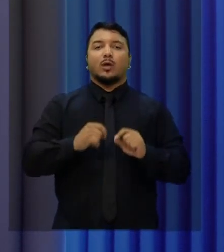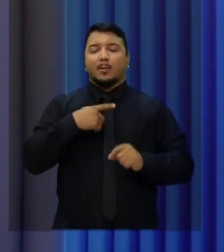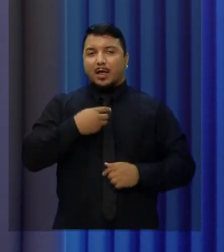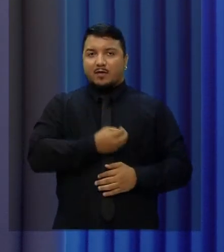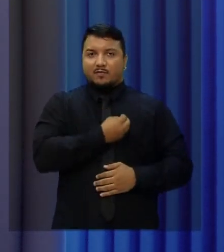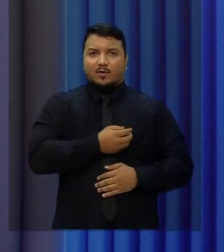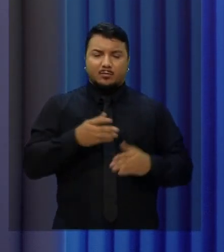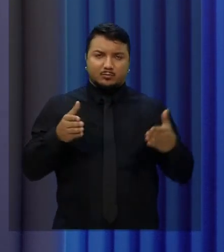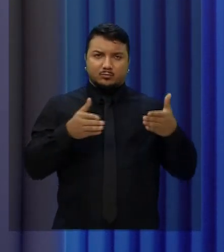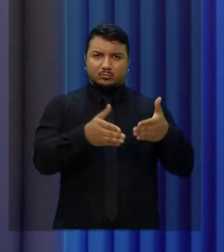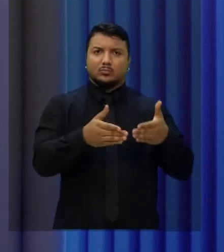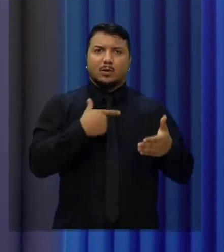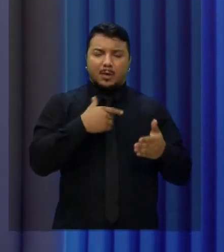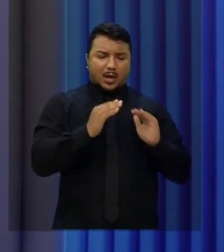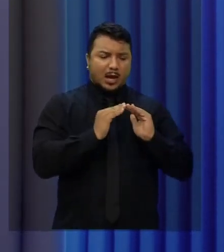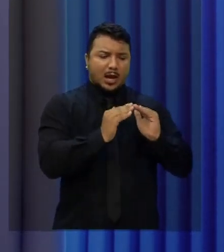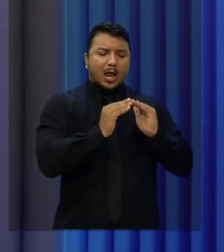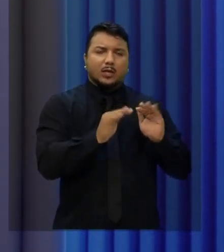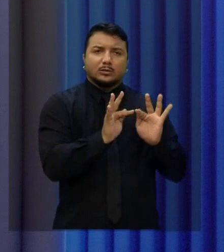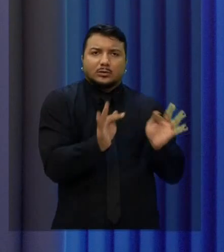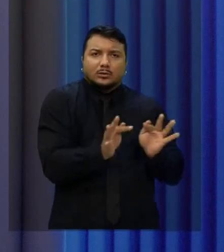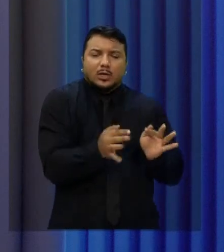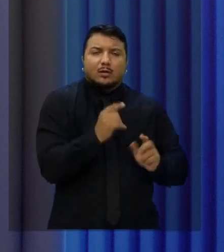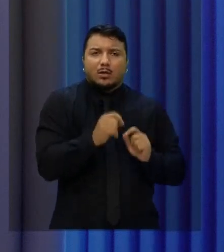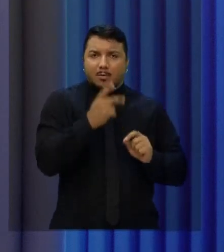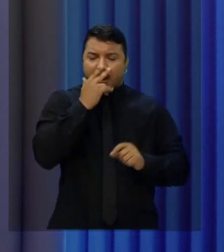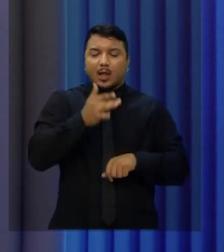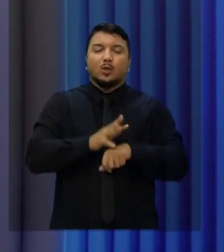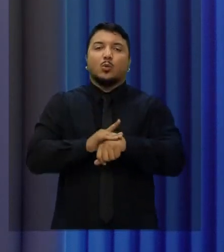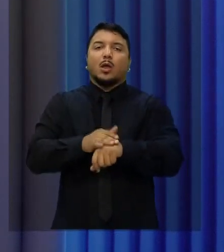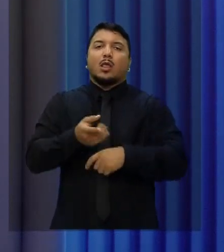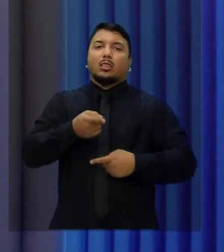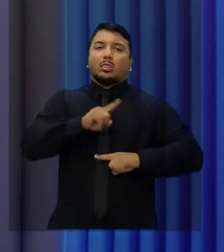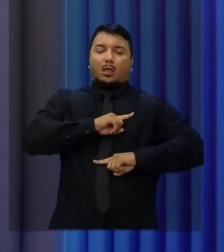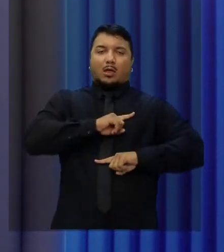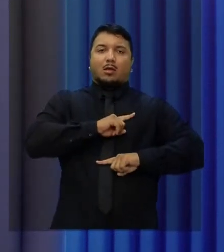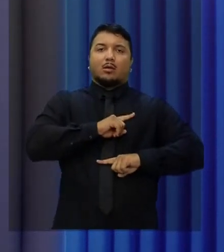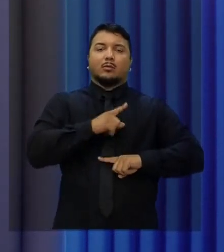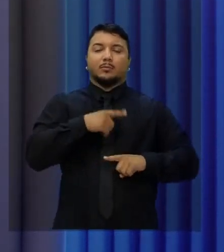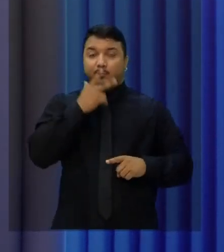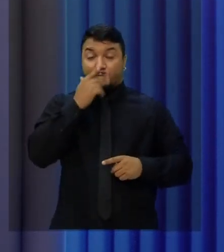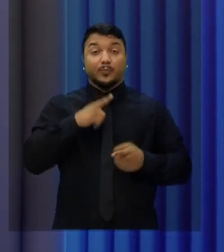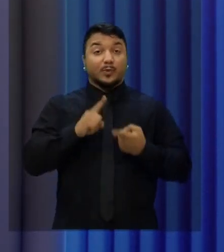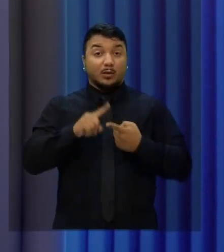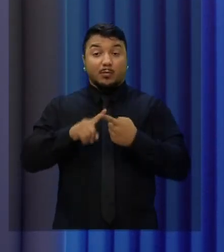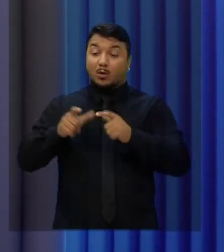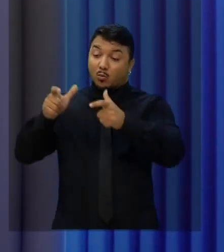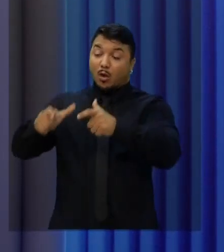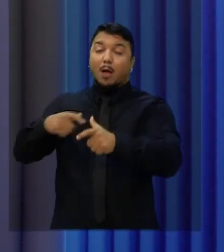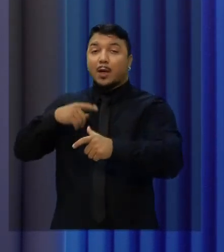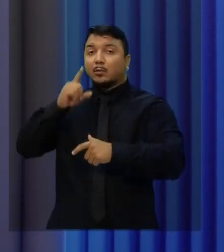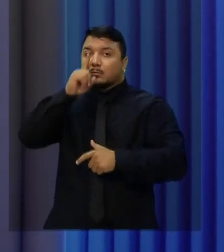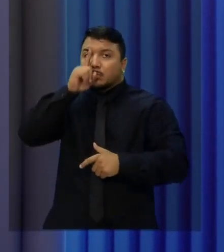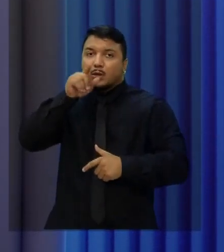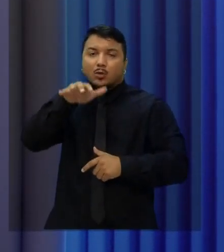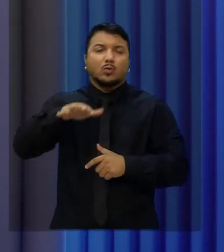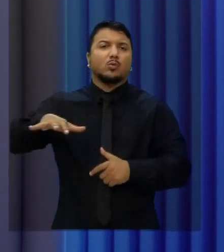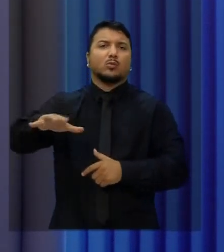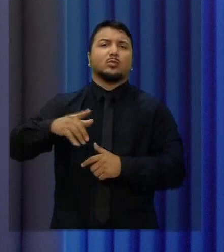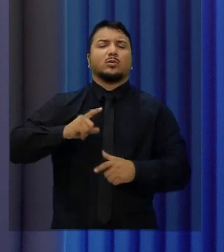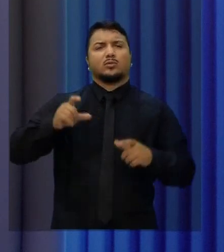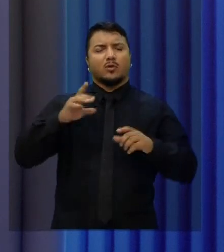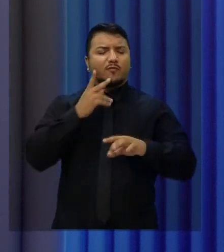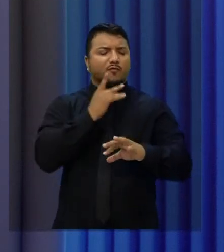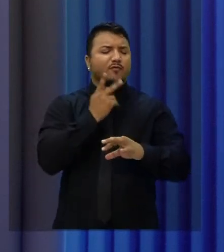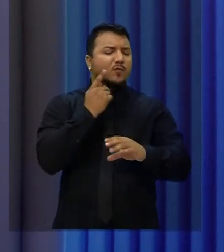em casa de Taipa e está sujeito a adquirir a doença de Chagas, mas também para as pessoas que moram em área de risco, não só em Fortaleza, região metropolitana,